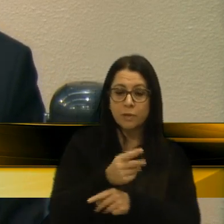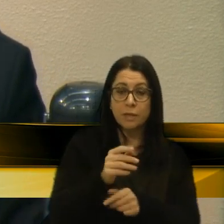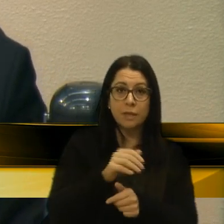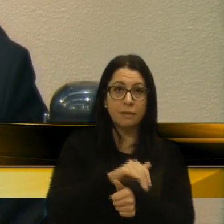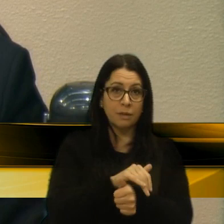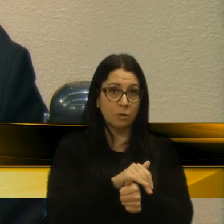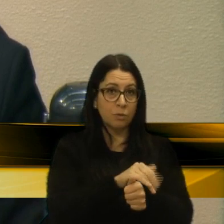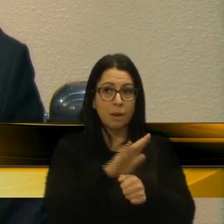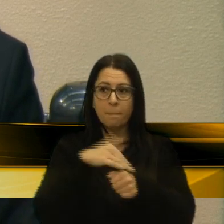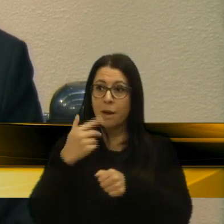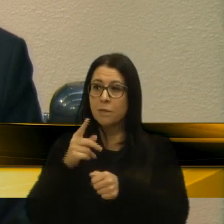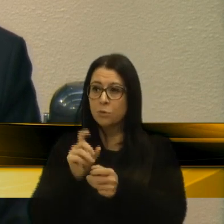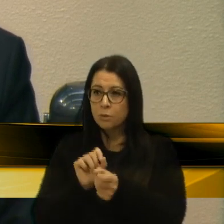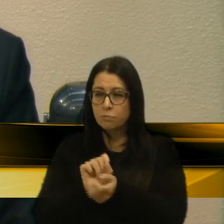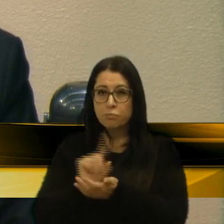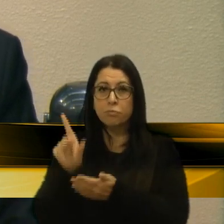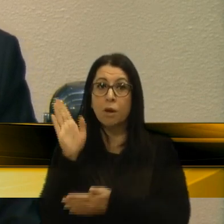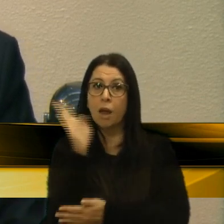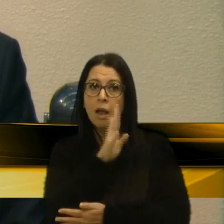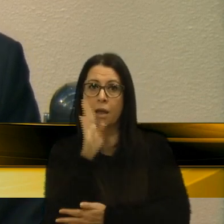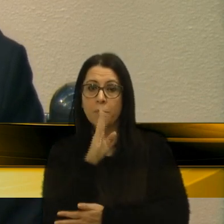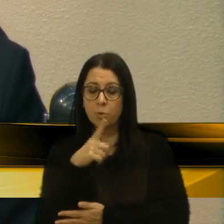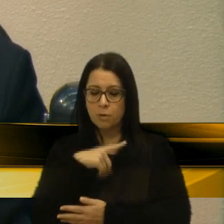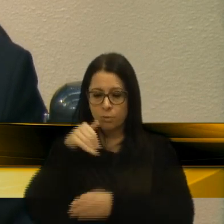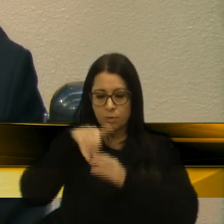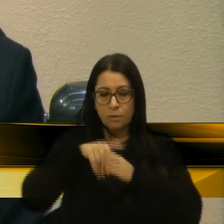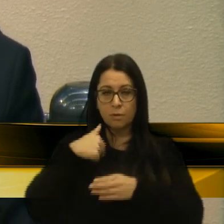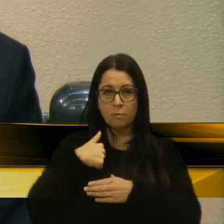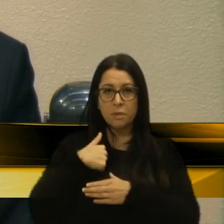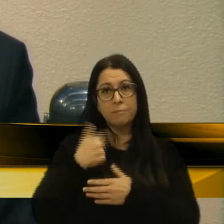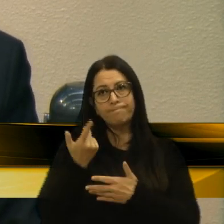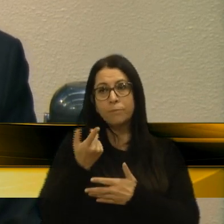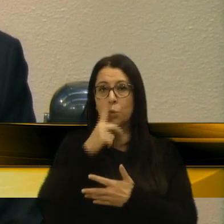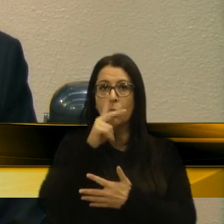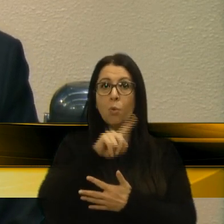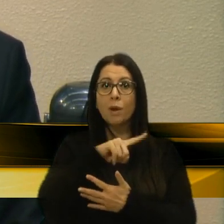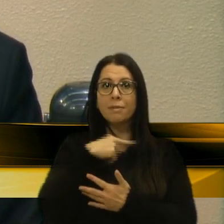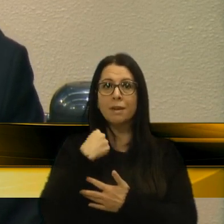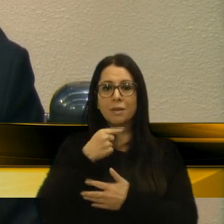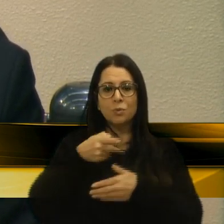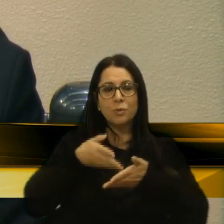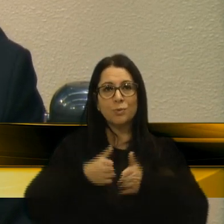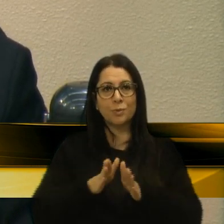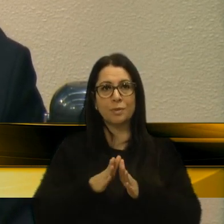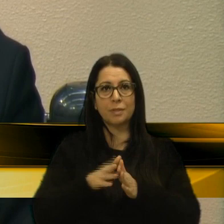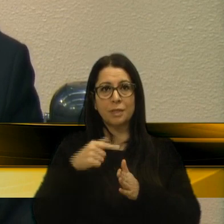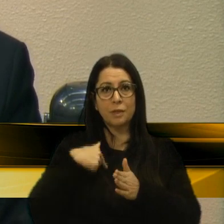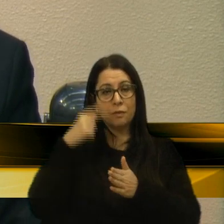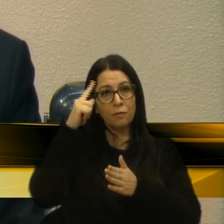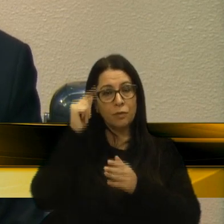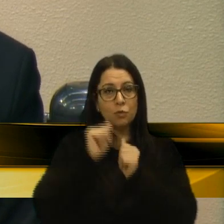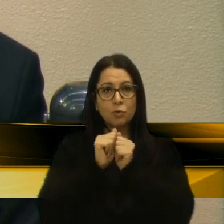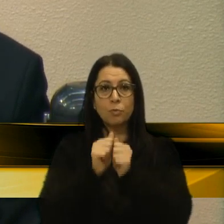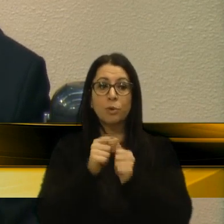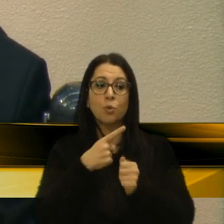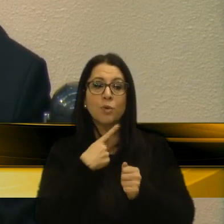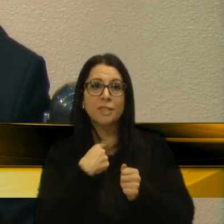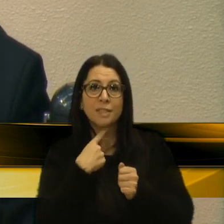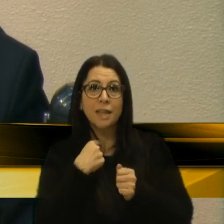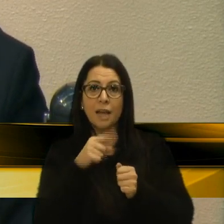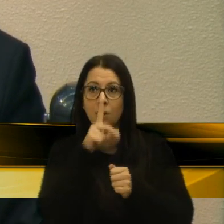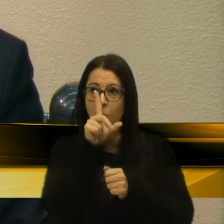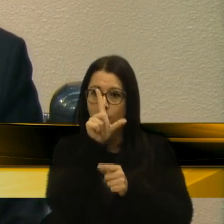mais que a dos mísseis. Tenho em mim um atraso de nascença. Eu fui aparelhado para gostar de